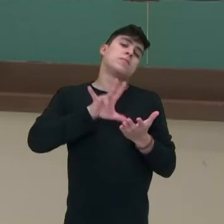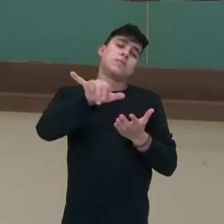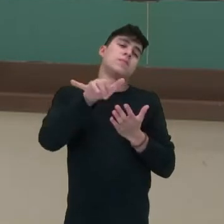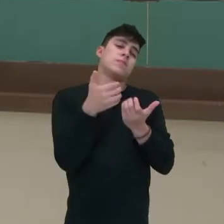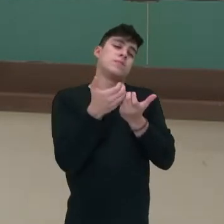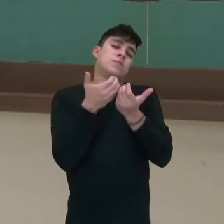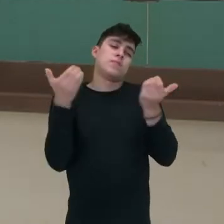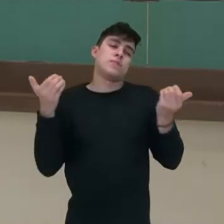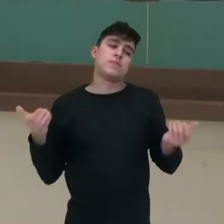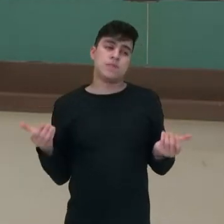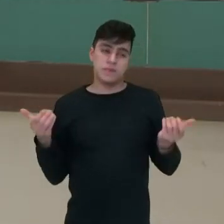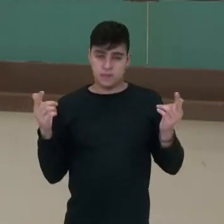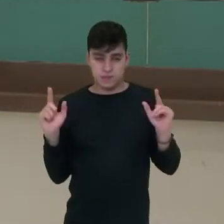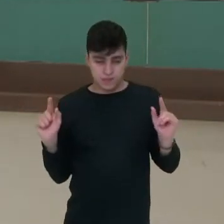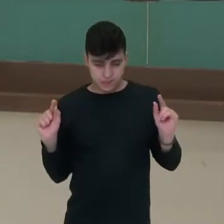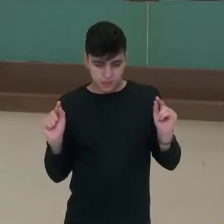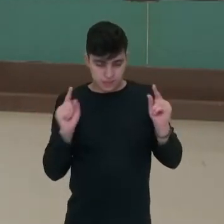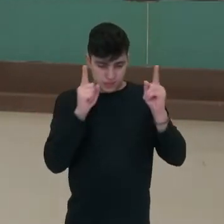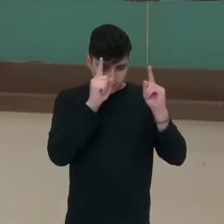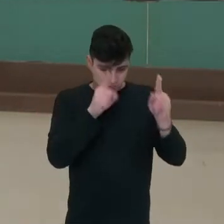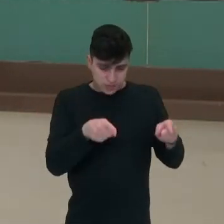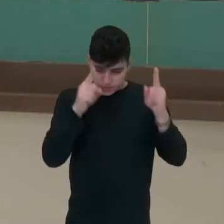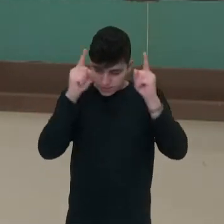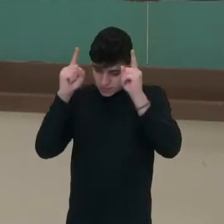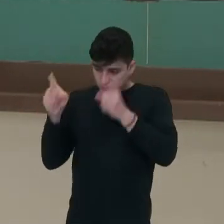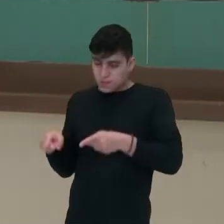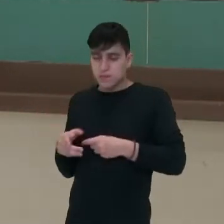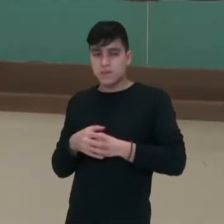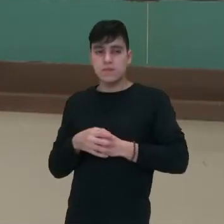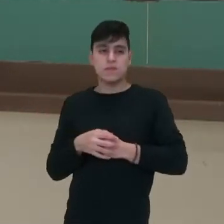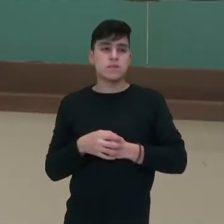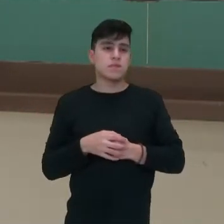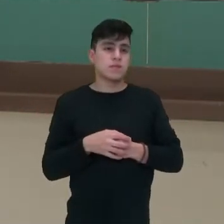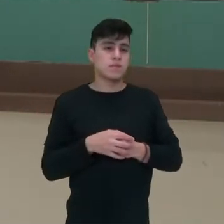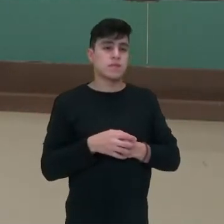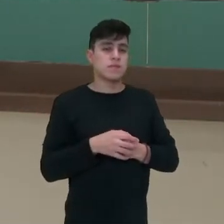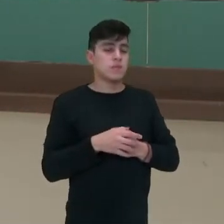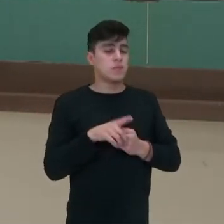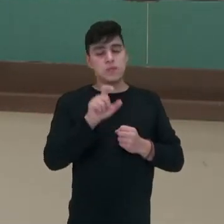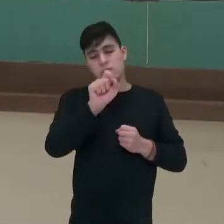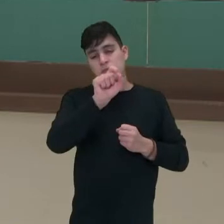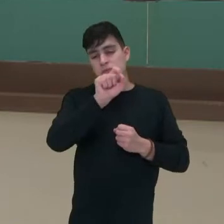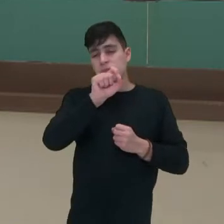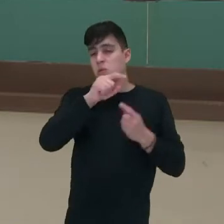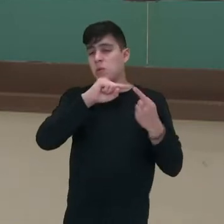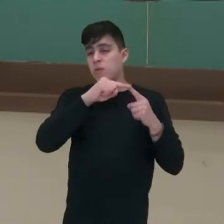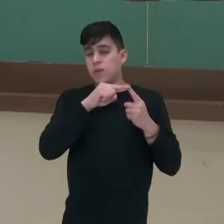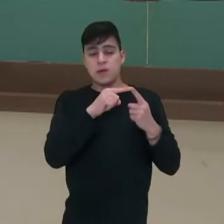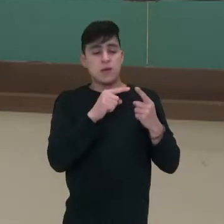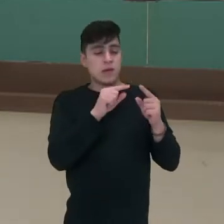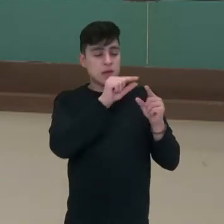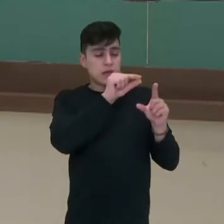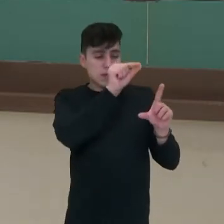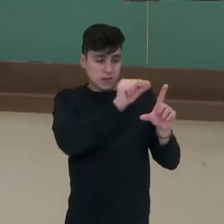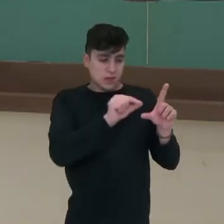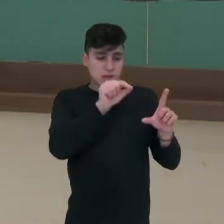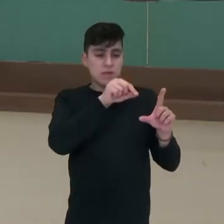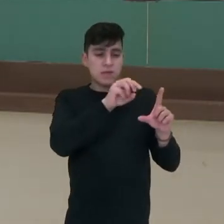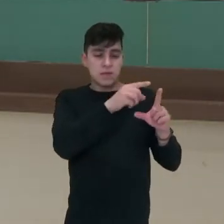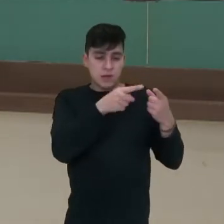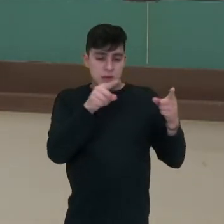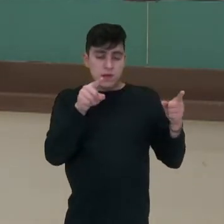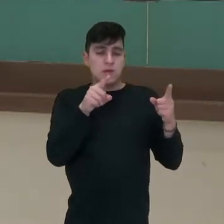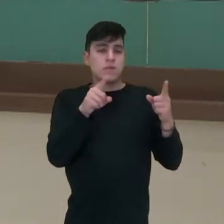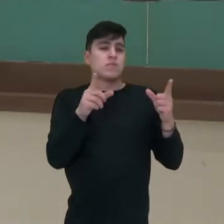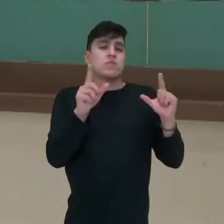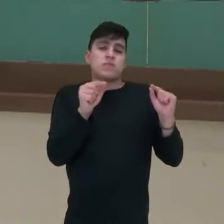dividindo, né? As barras, né? Na vertical. Dentro da qual a gente vai combinar o quê? As notas musicais completando